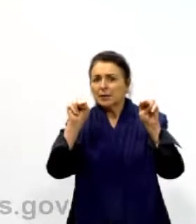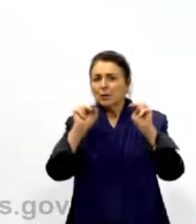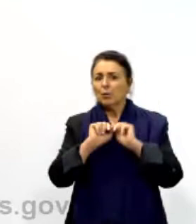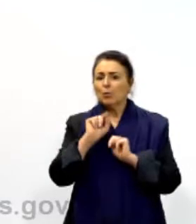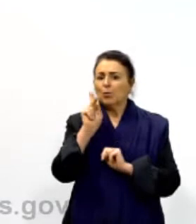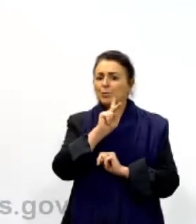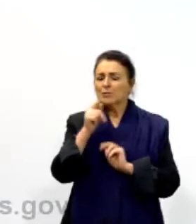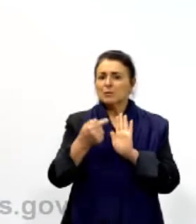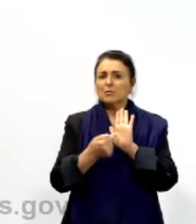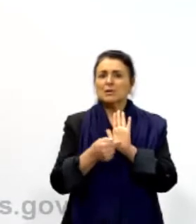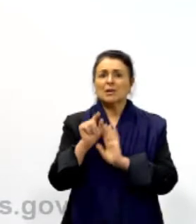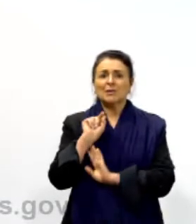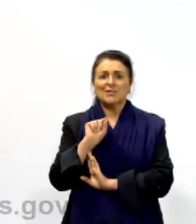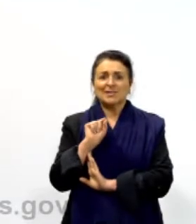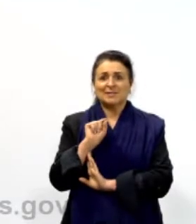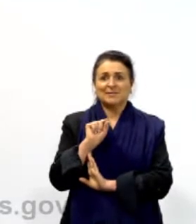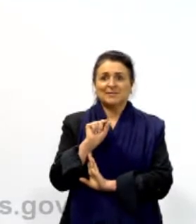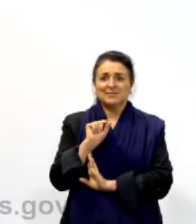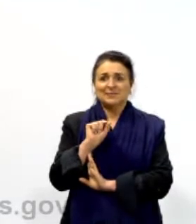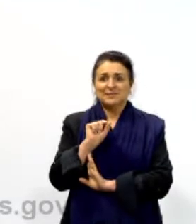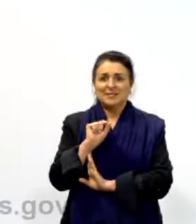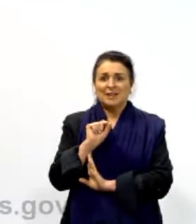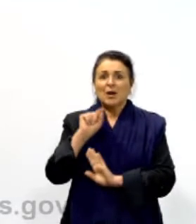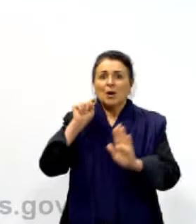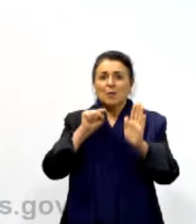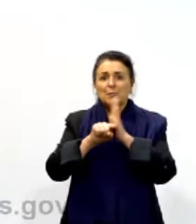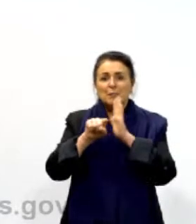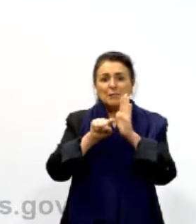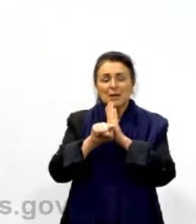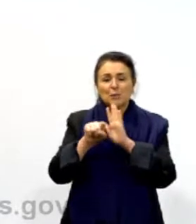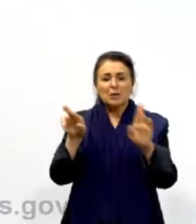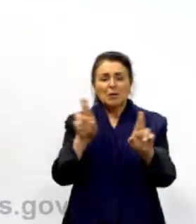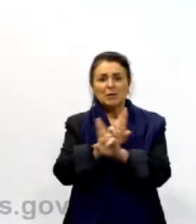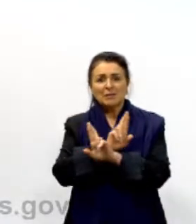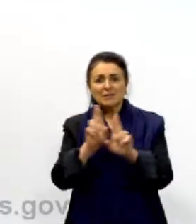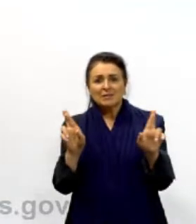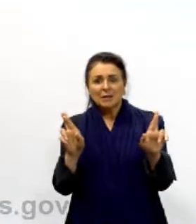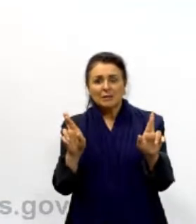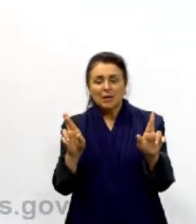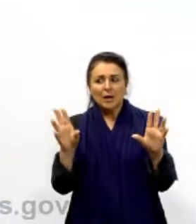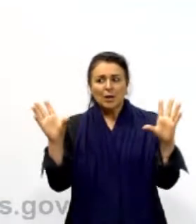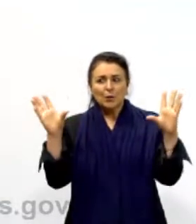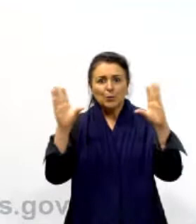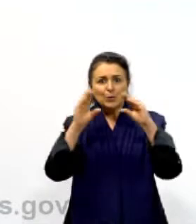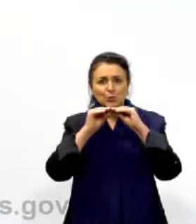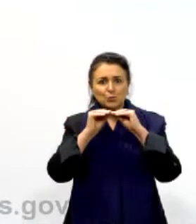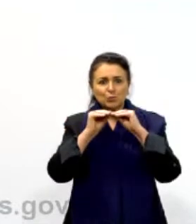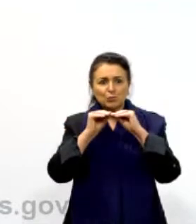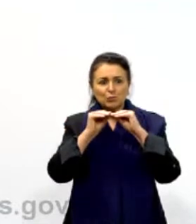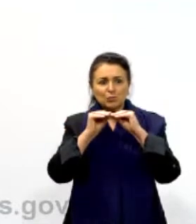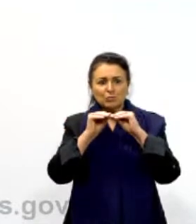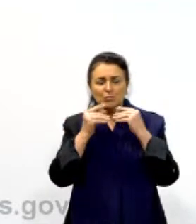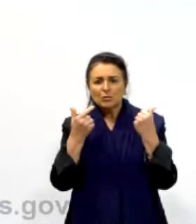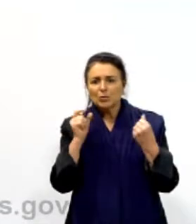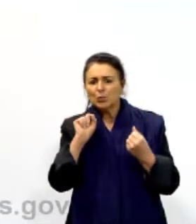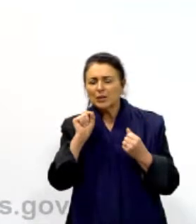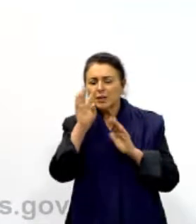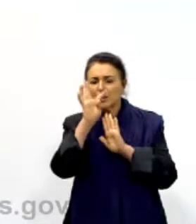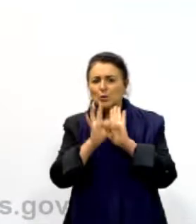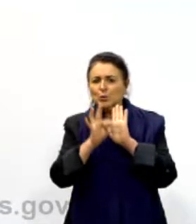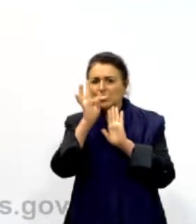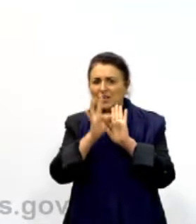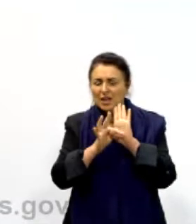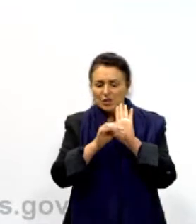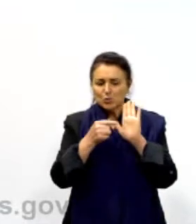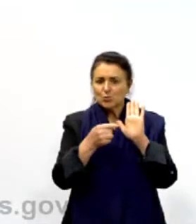trouxe para vocês. Uma questão relacionada, então, ó, um resumo. O que que o texto motivador ele está